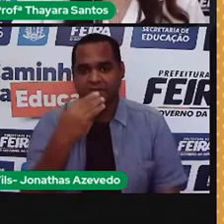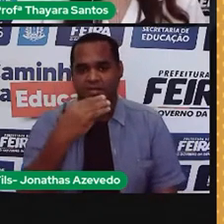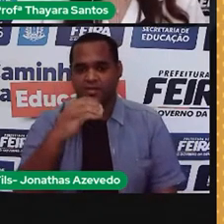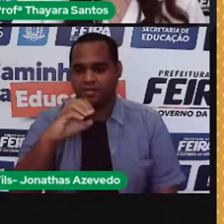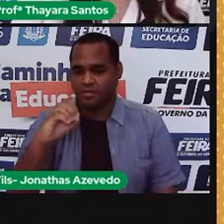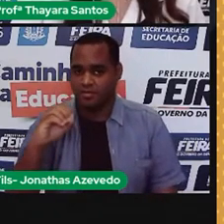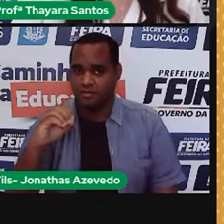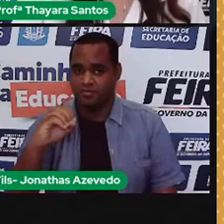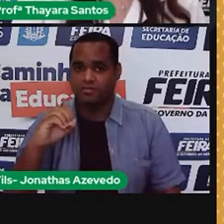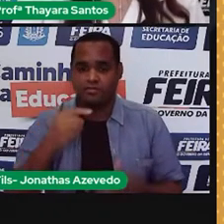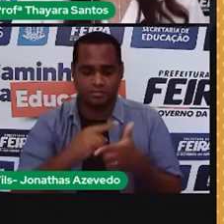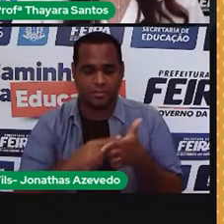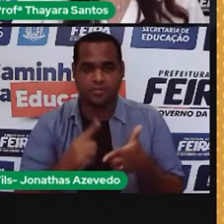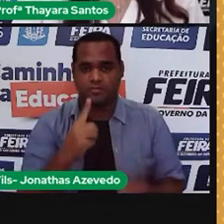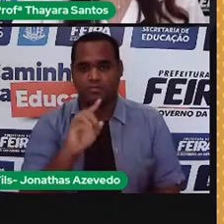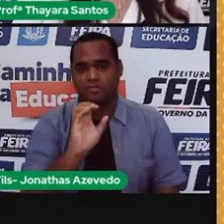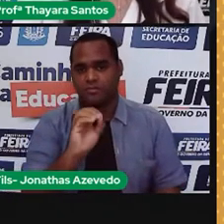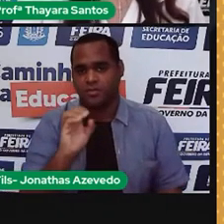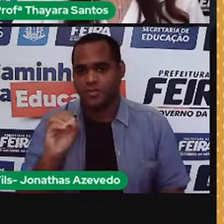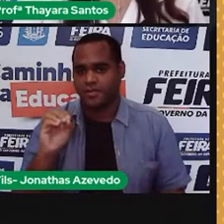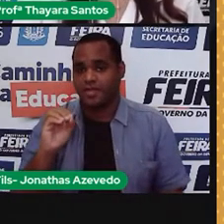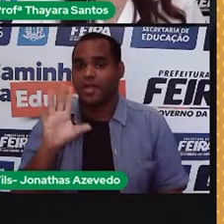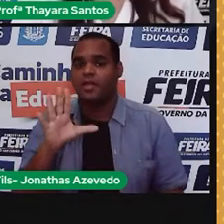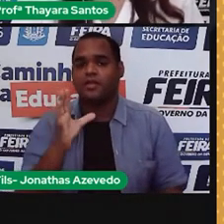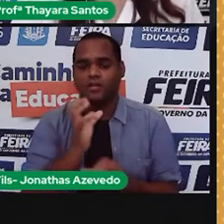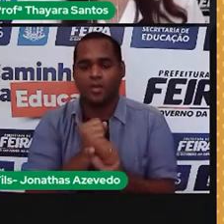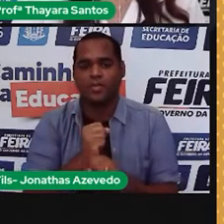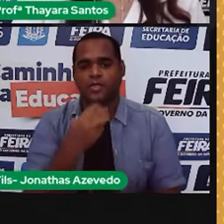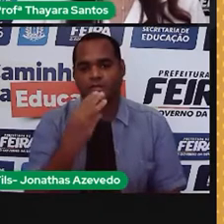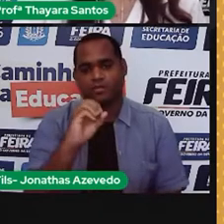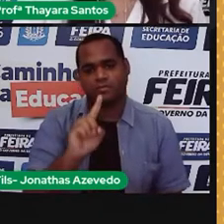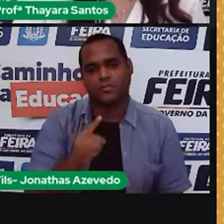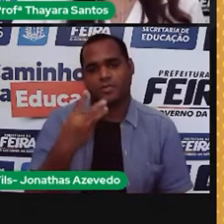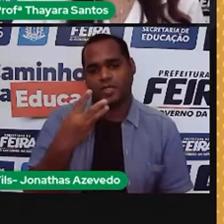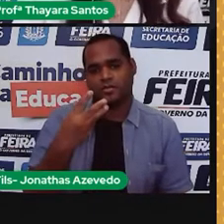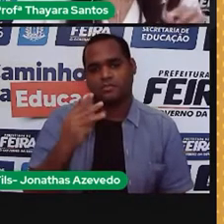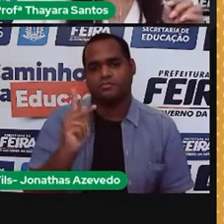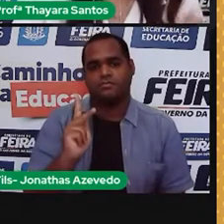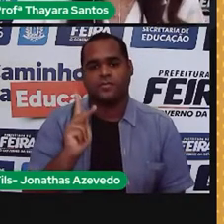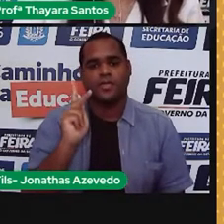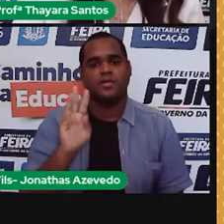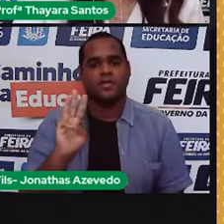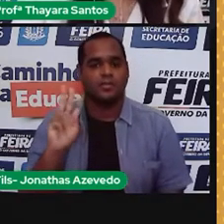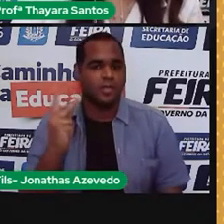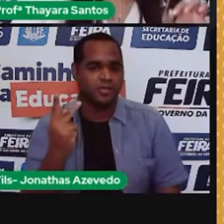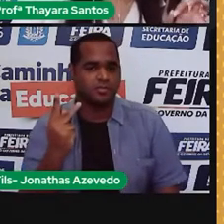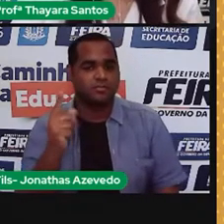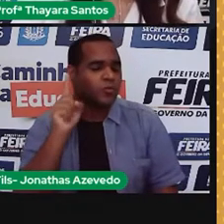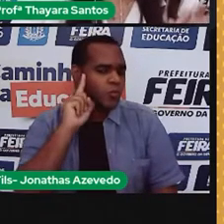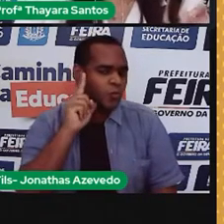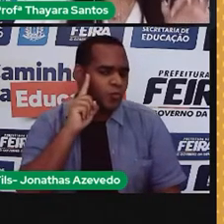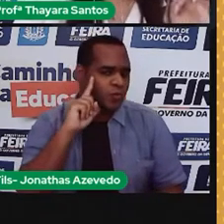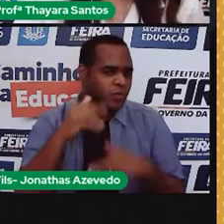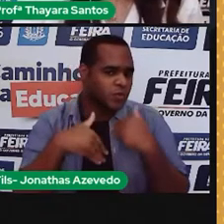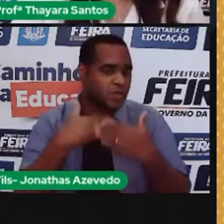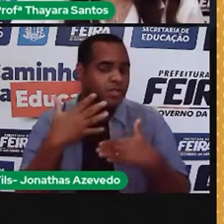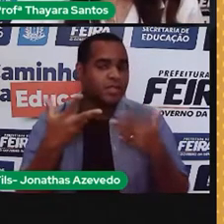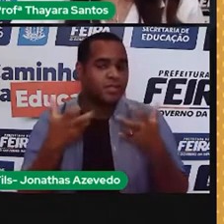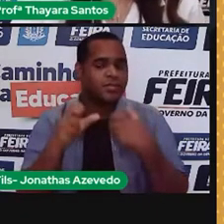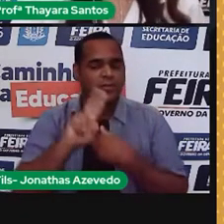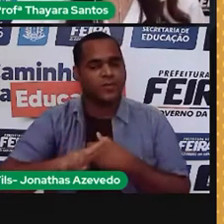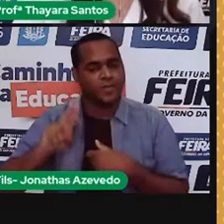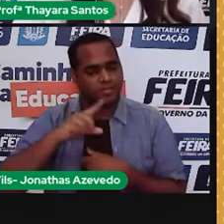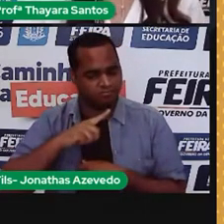que a gente achou pelos mil, que vai dar 0,3 quilowatts hora. Então, por dia, eu utilizo só com essa